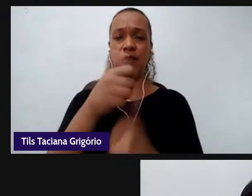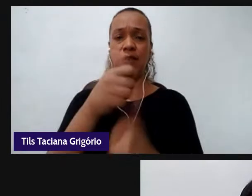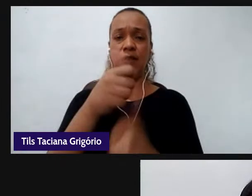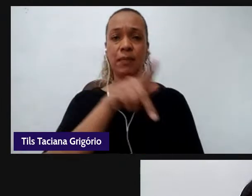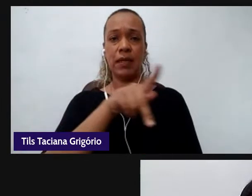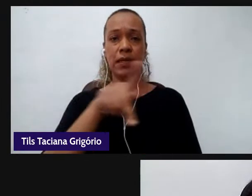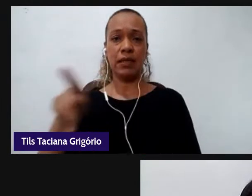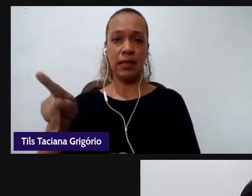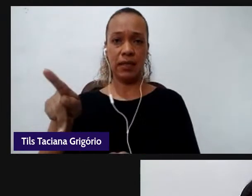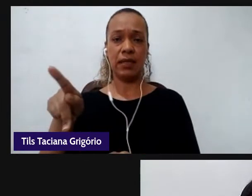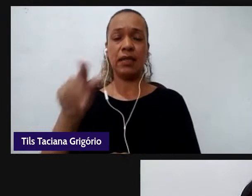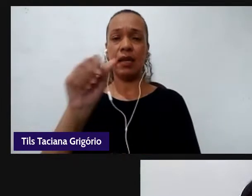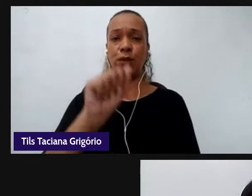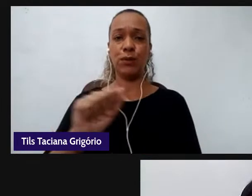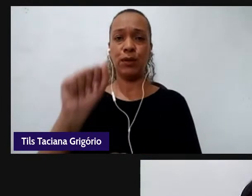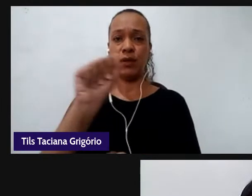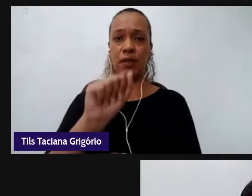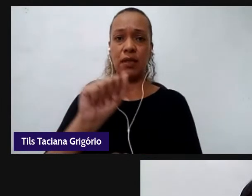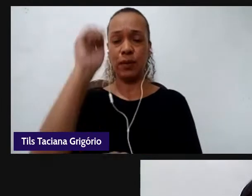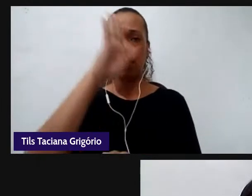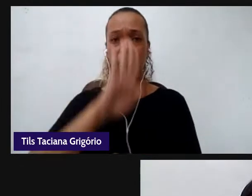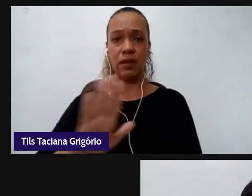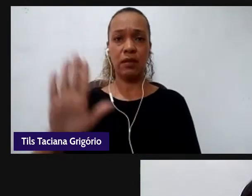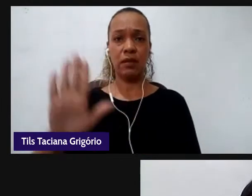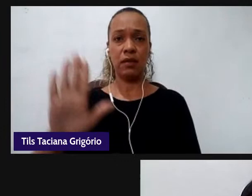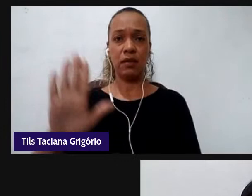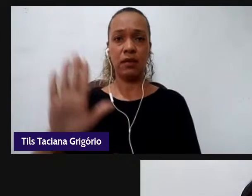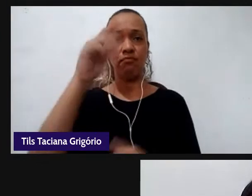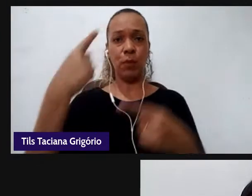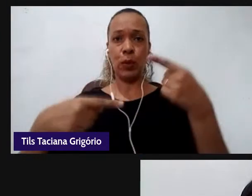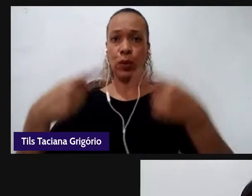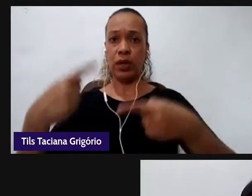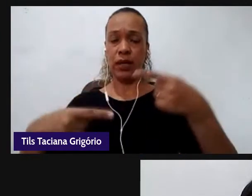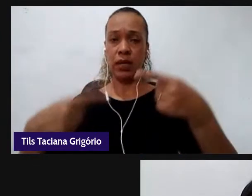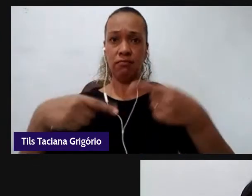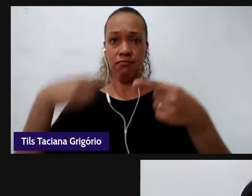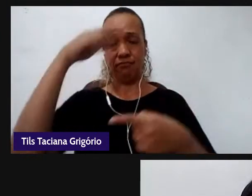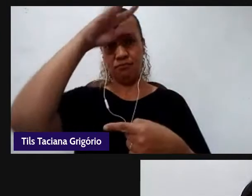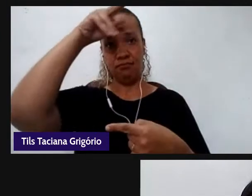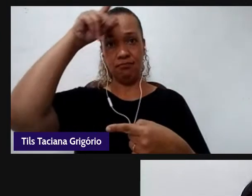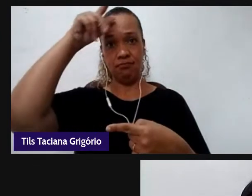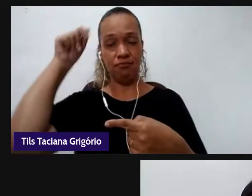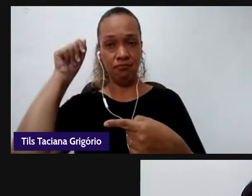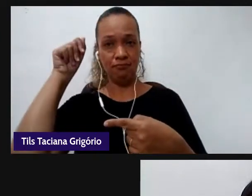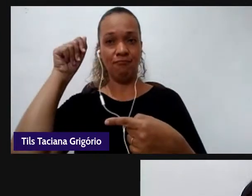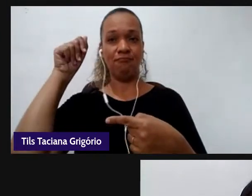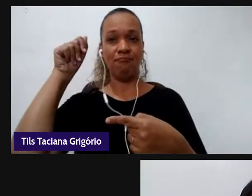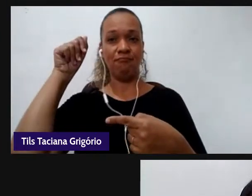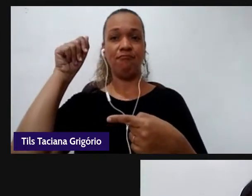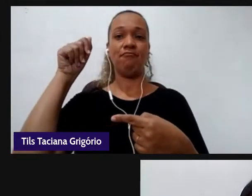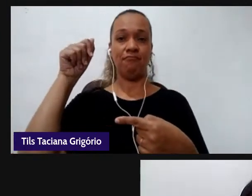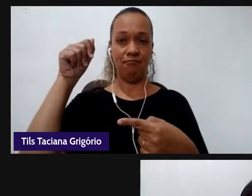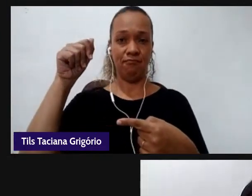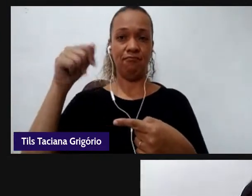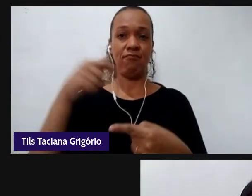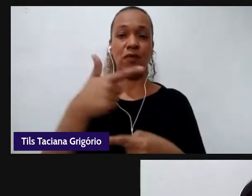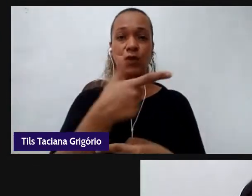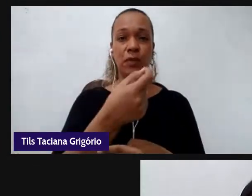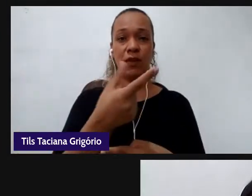de Política e Administração da Educação Regional do Amazonas, desse bem de 2020 e 2021.